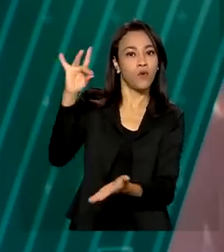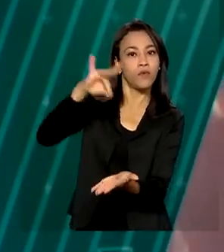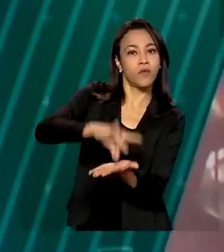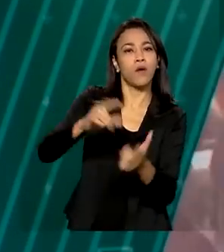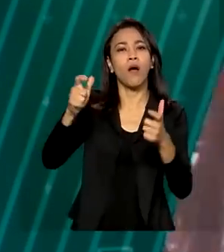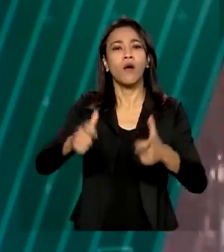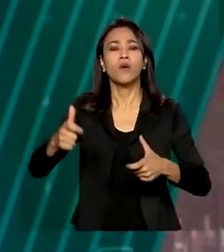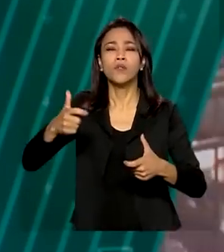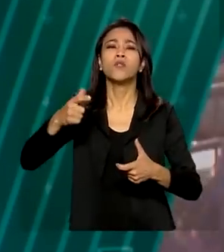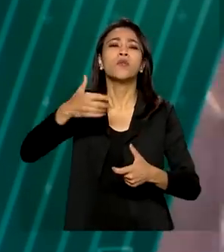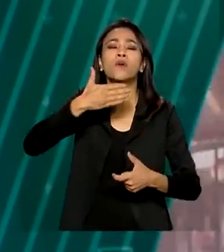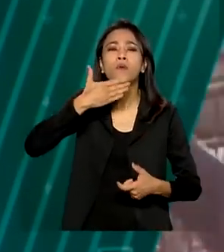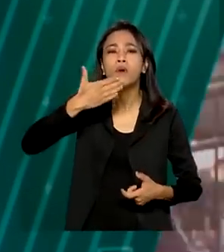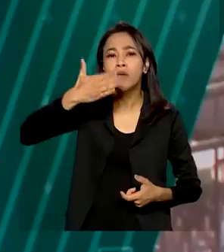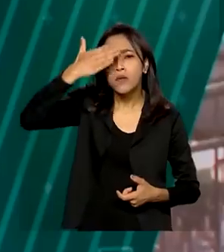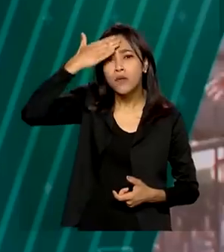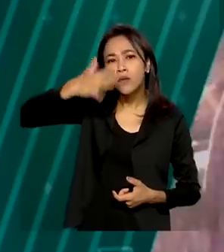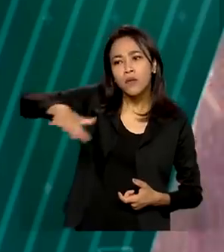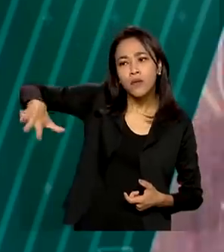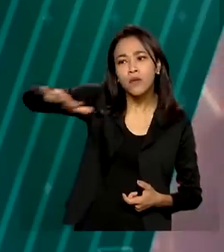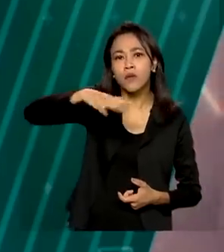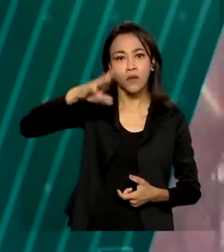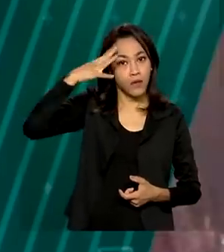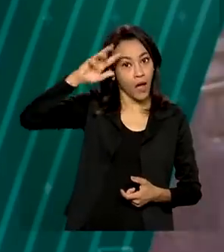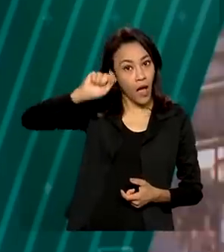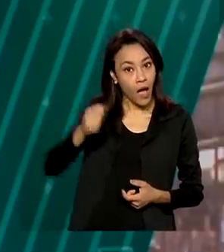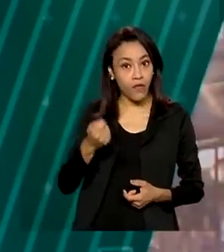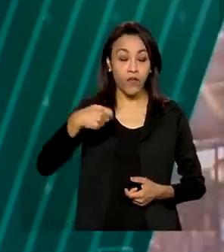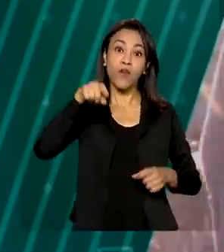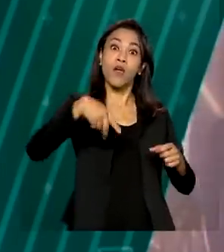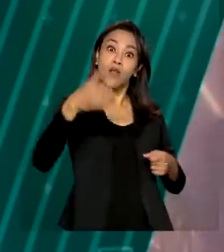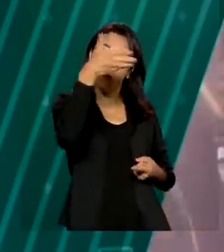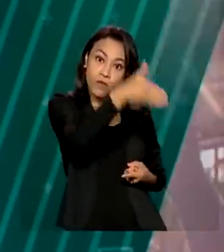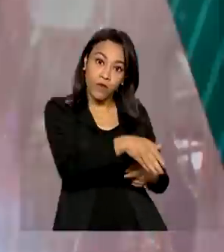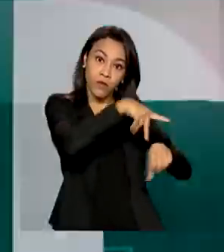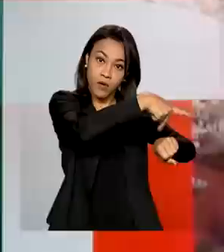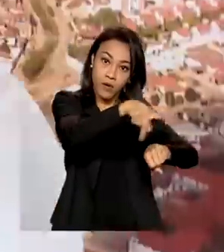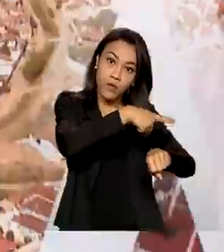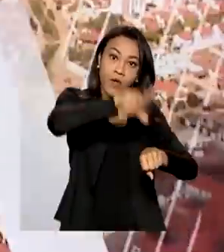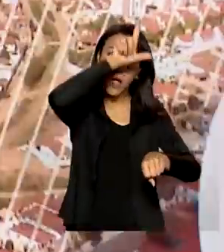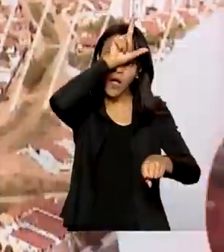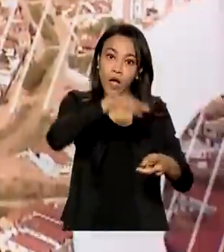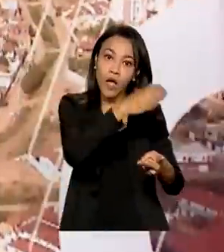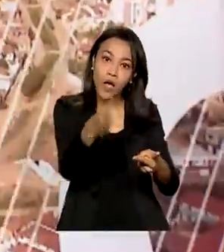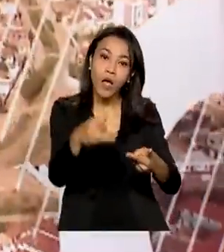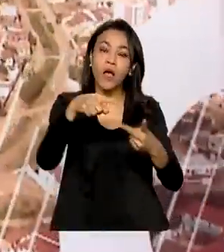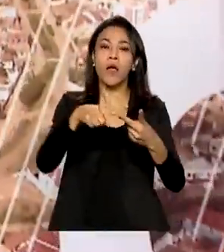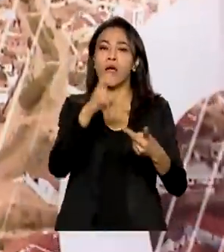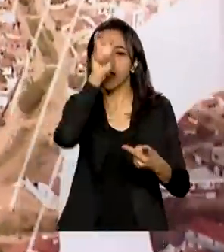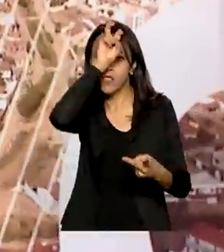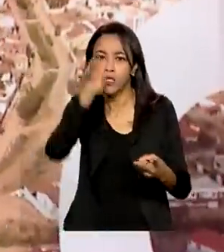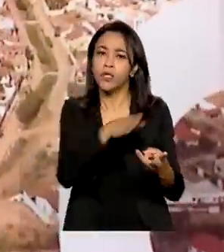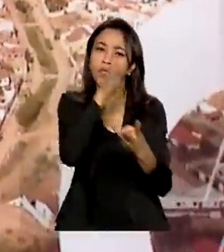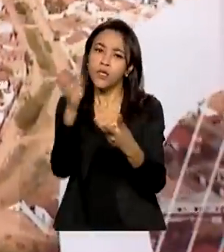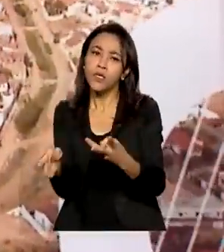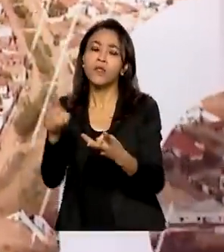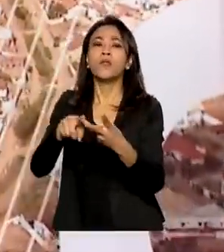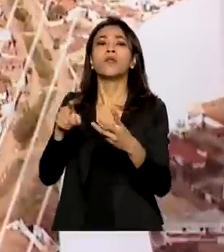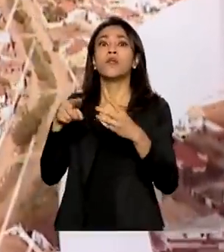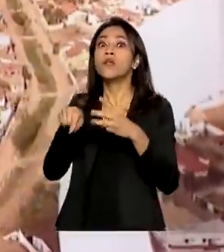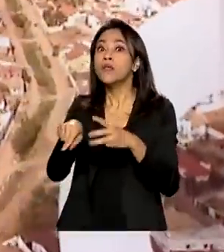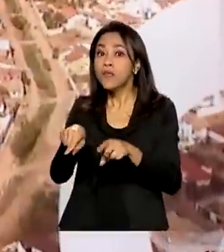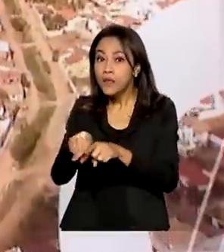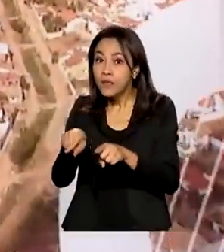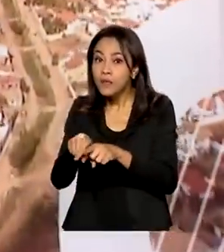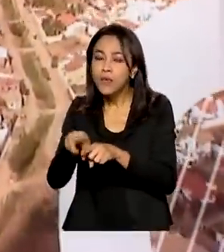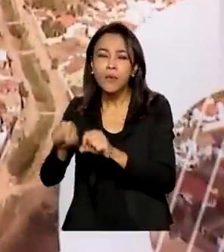Médio e à África. Marcos Montes passou pela Jordânia, Egito e Marrocos e teve reuniões com produtores de fertilizantes sobre